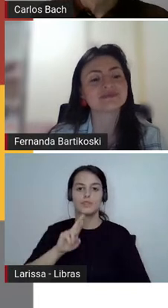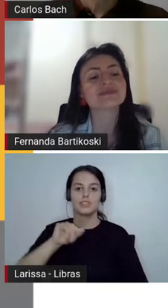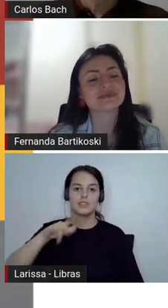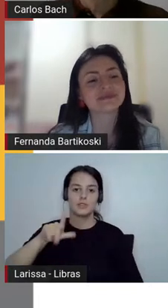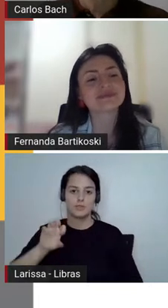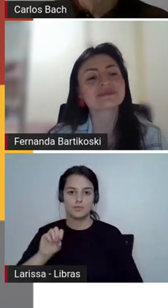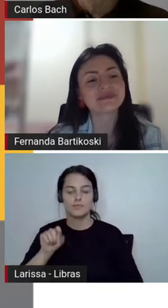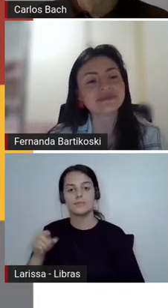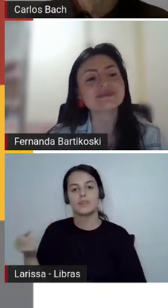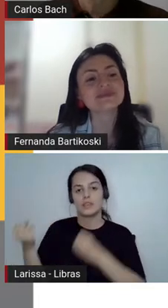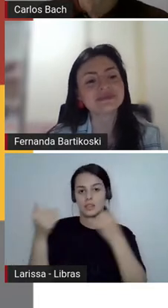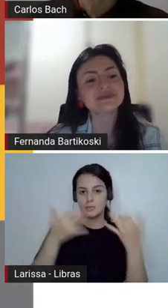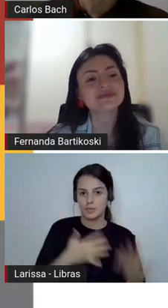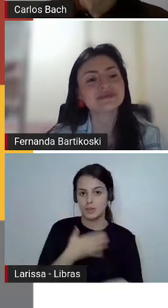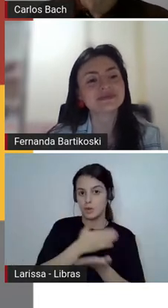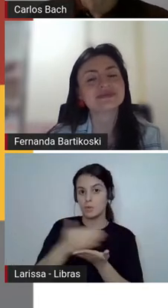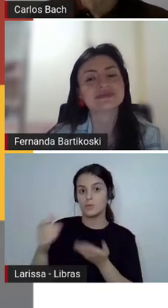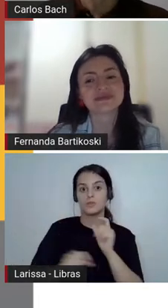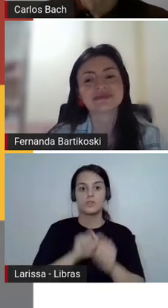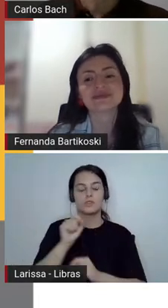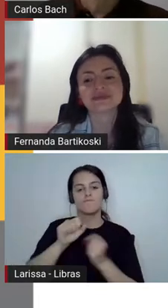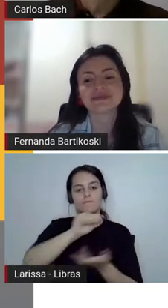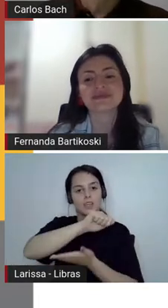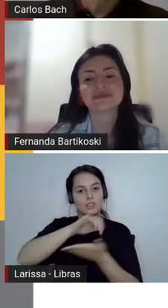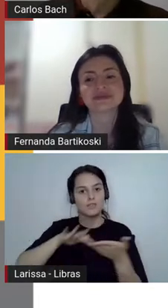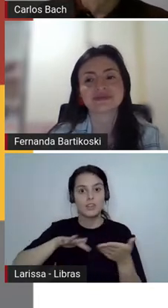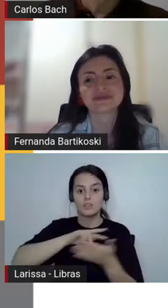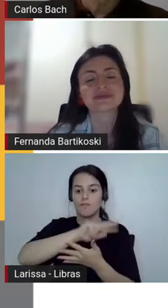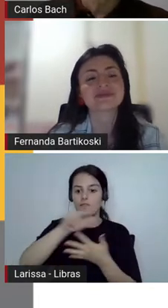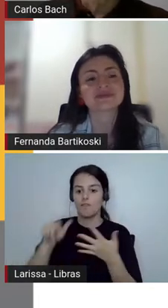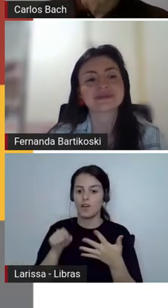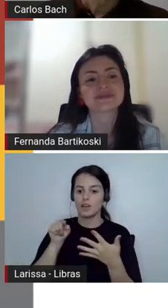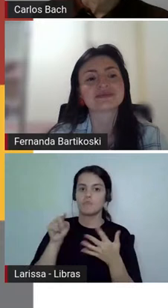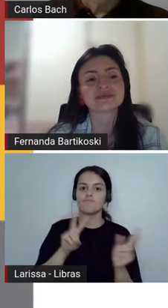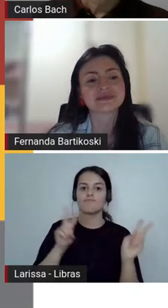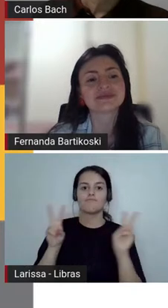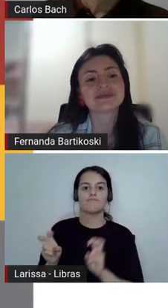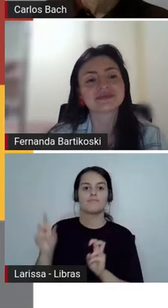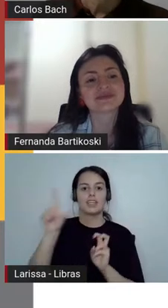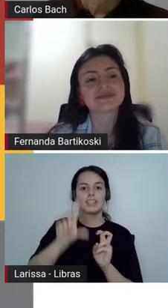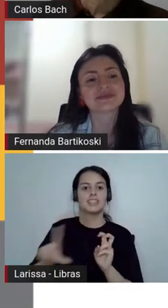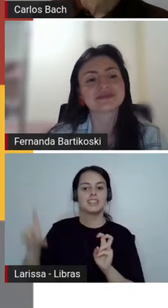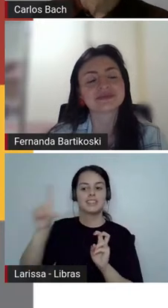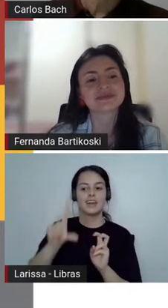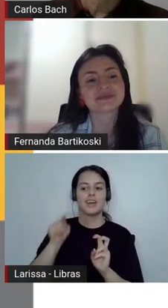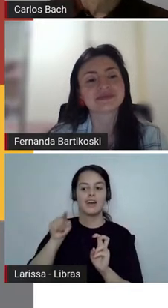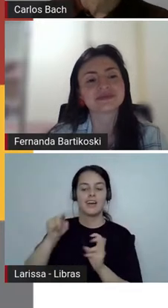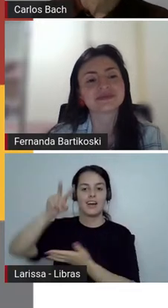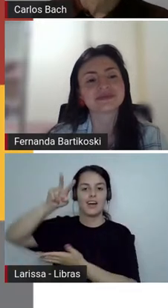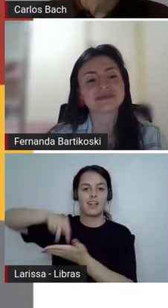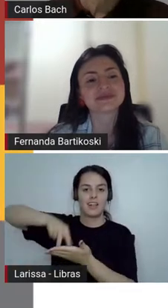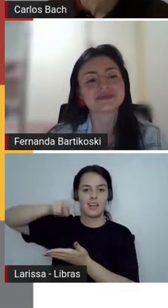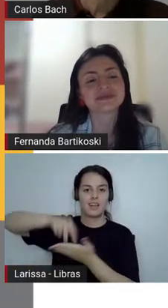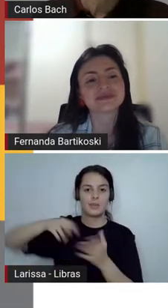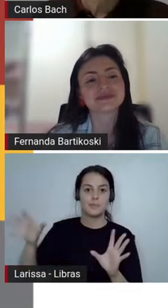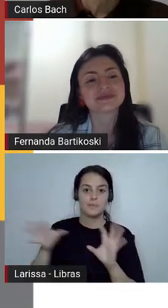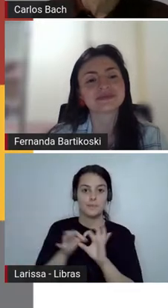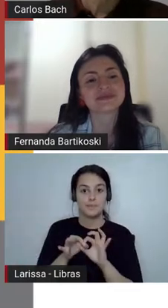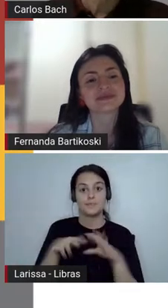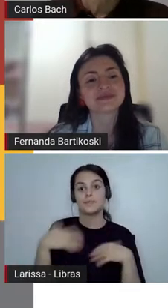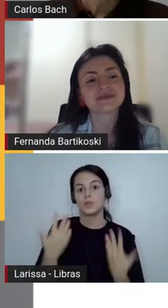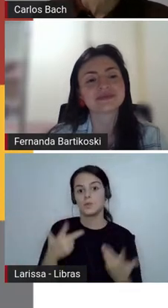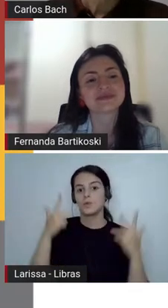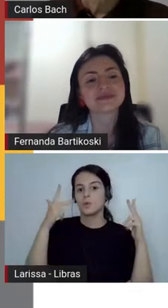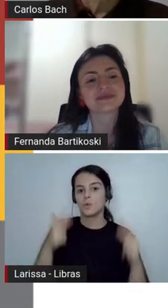sobre essa leitura literária. Então, é isso. A gente ir construindo como as professoras Aguiar e Bordini estão dizendo aqui